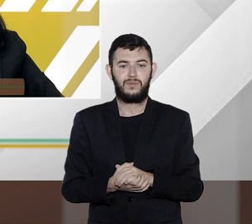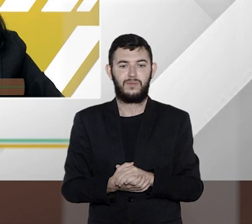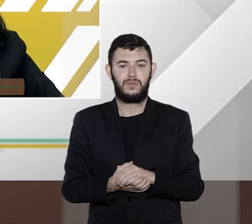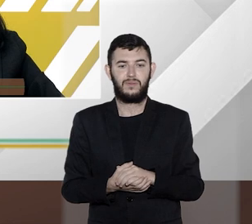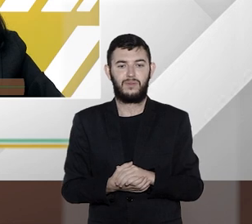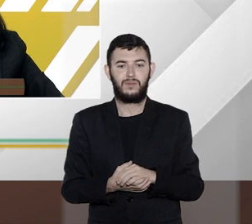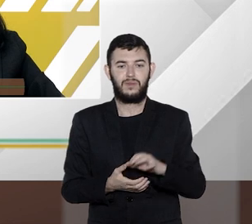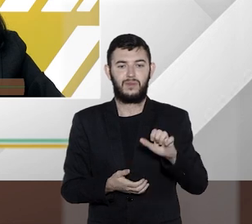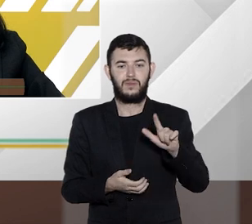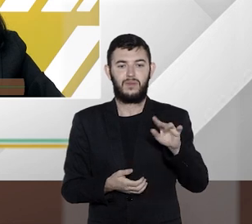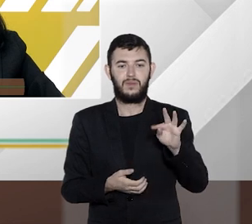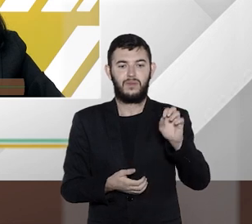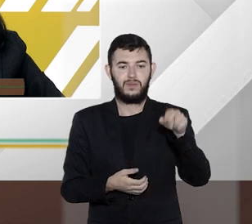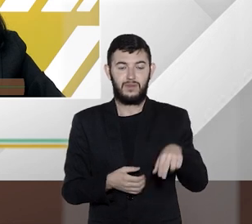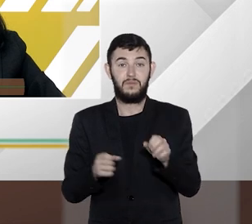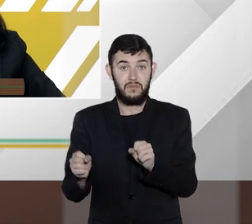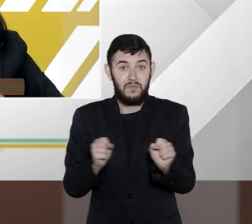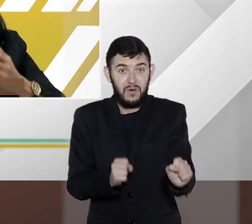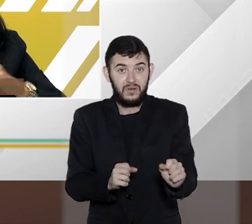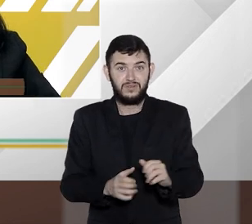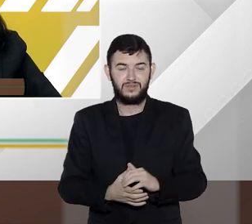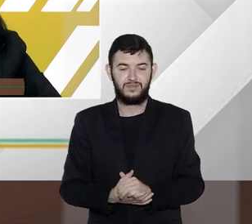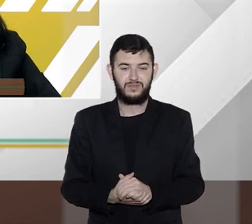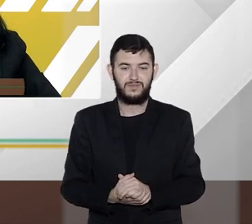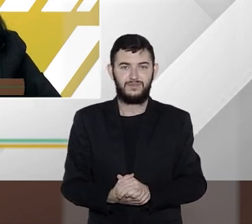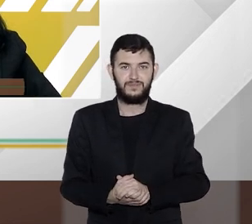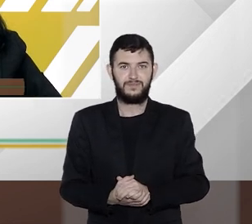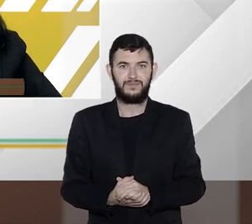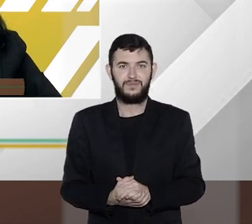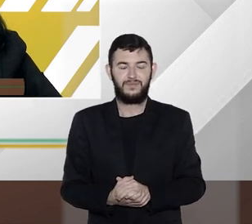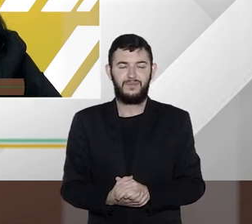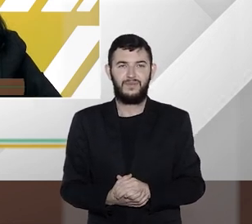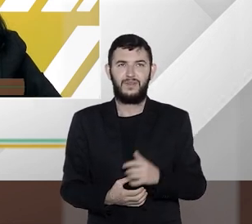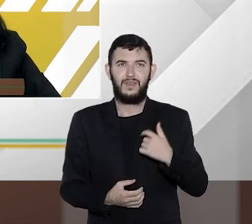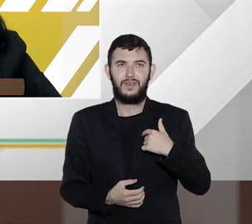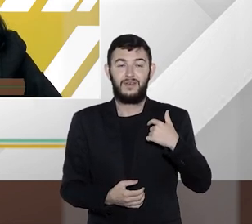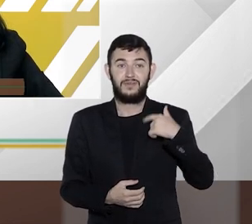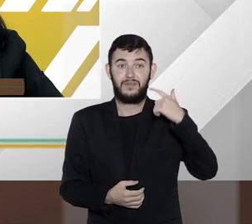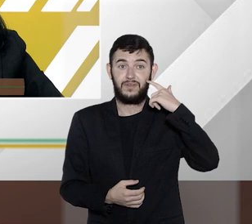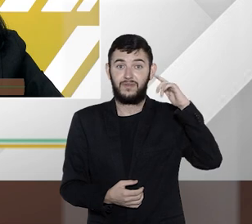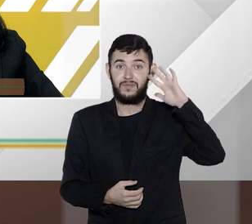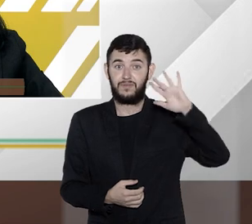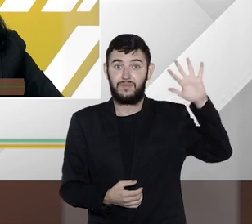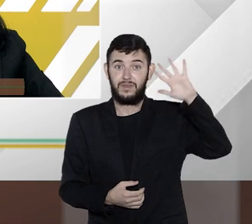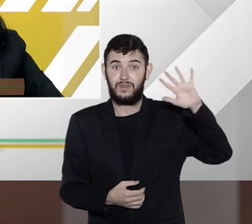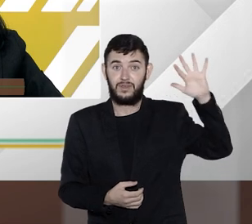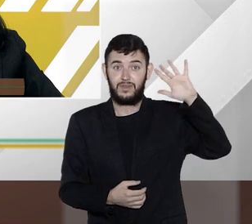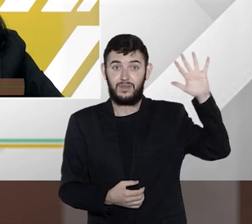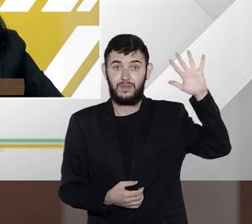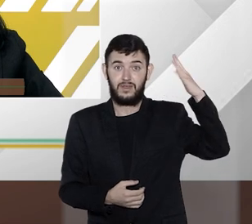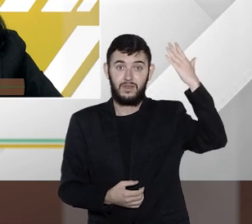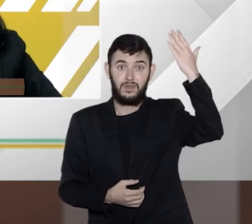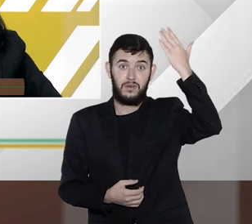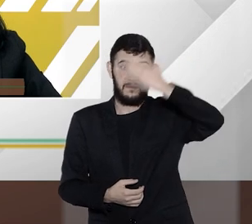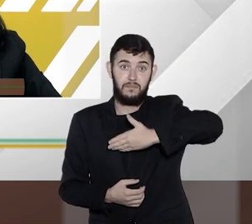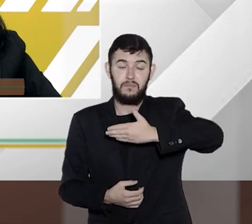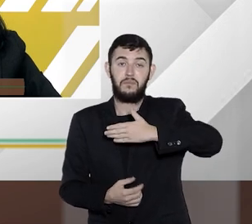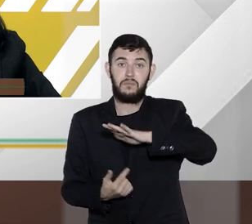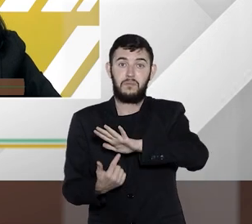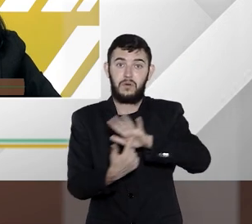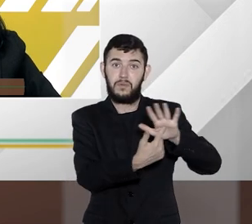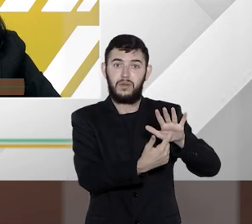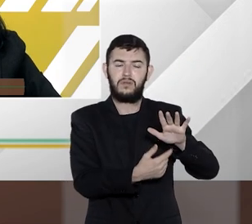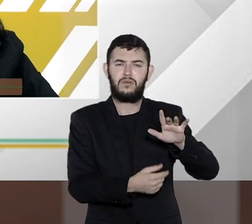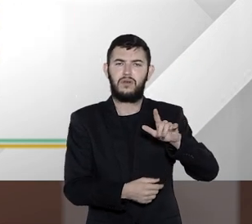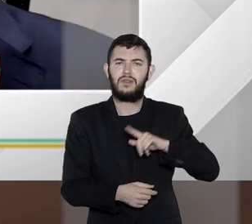Elton. Posso ir? Então, eu só estava pensando aqui a questão probatória, né? Nós temos aí